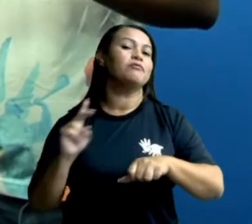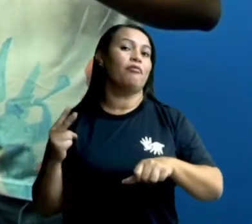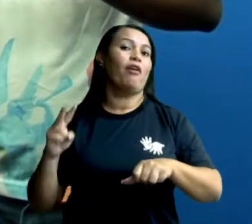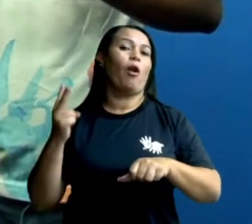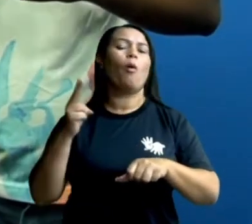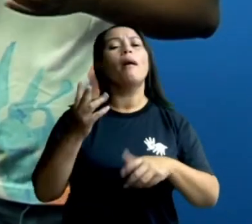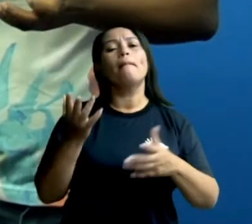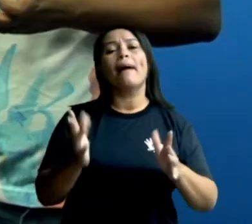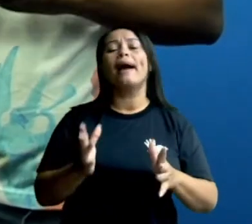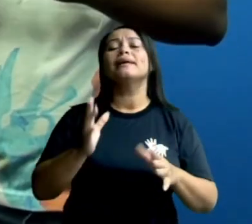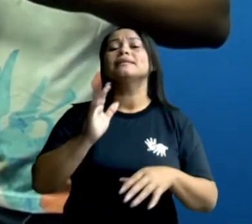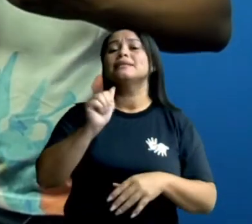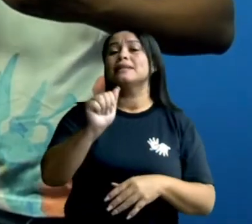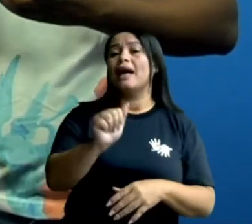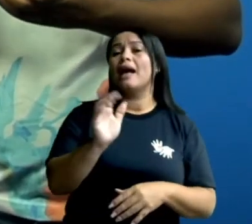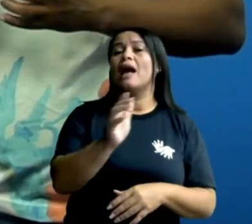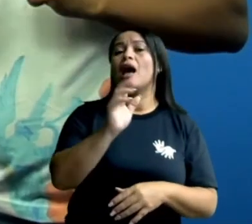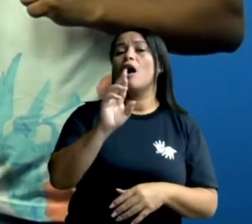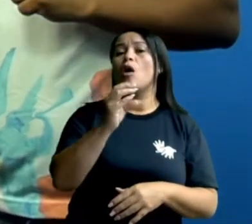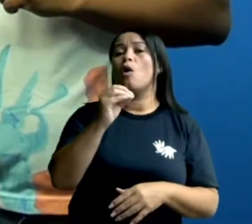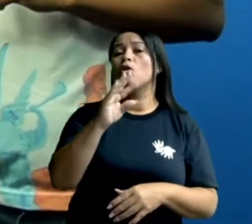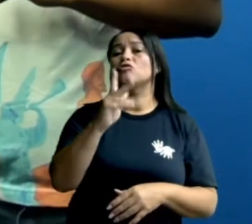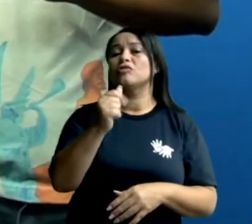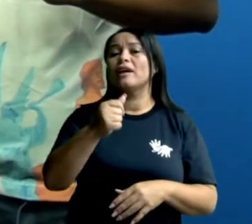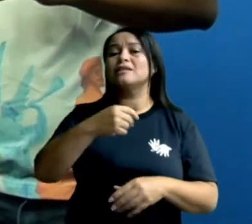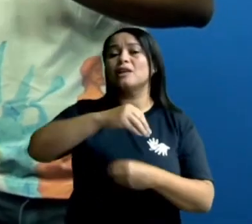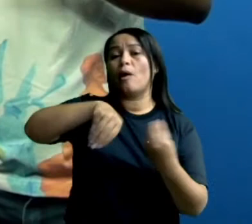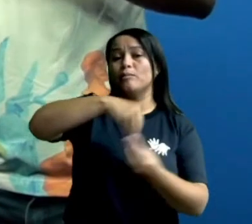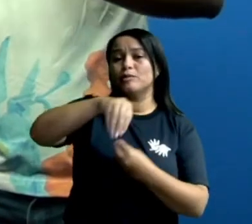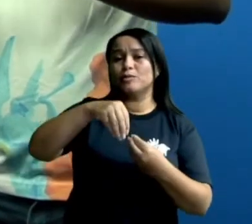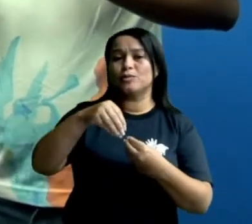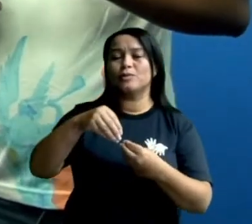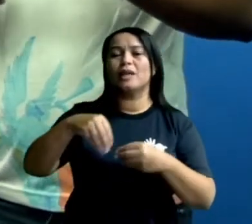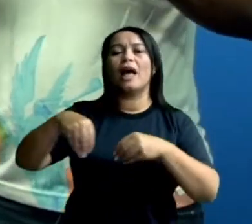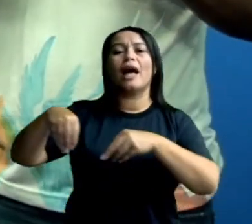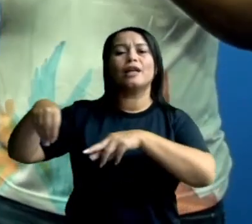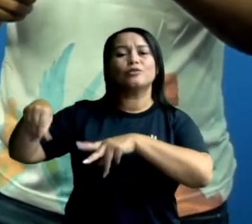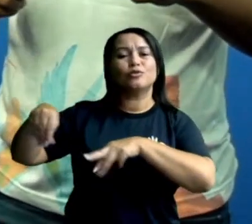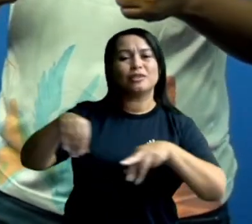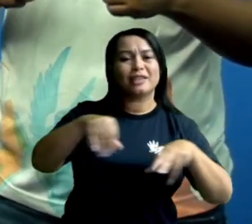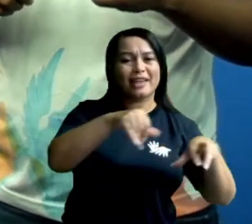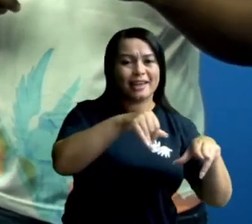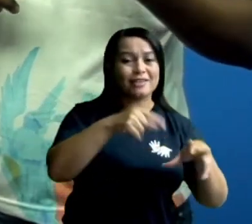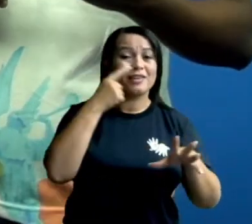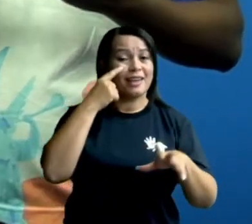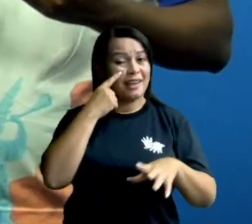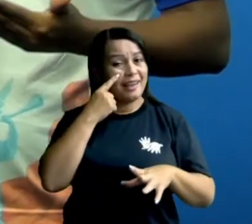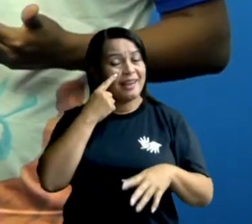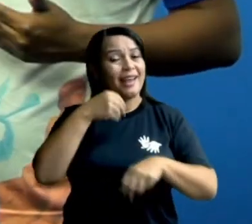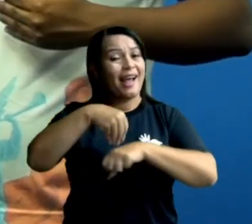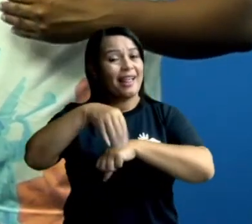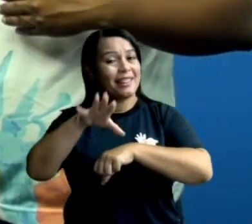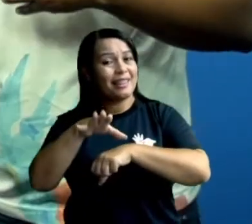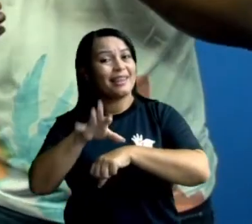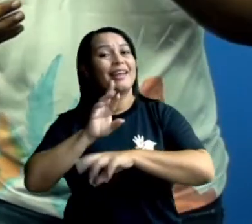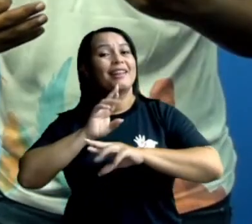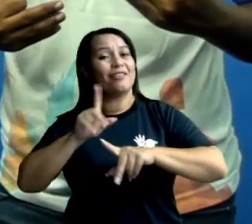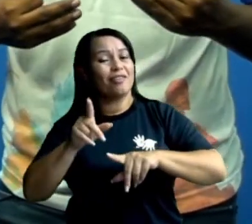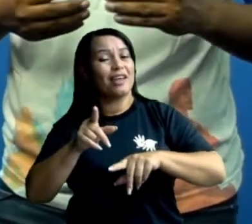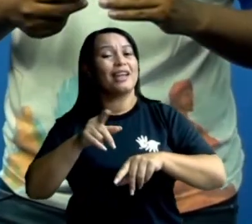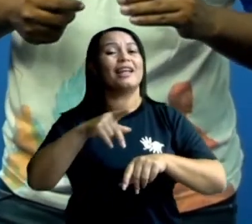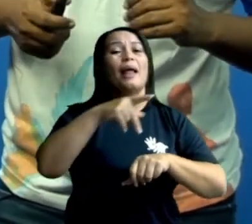E a rocha é a mistura desses minerais. Portanto, fica aí a dica da diferença de uma rocha com uma pedra